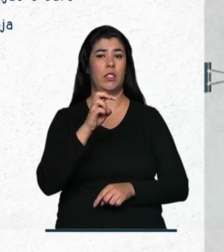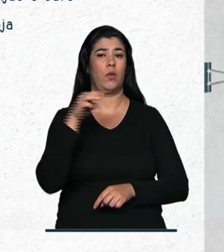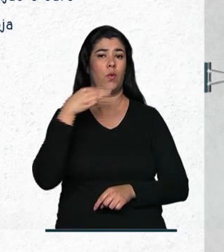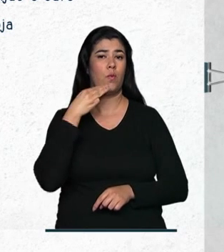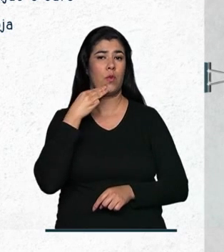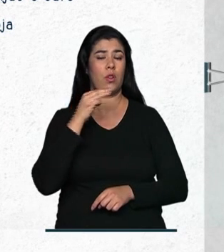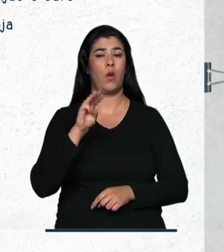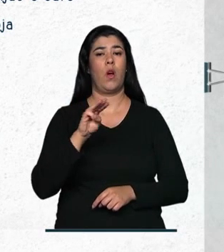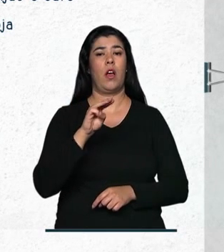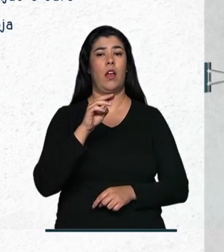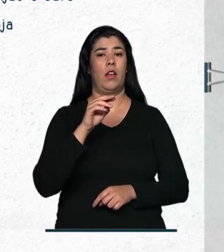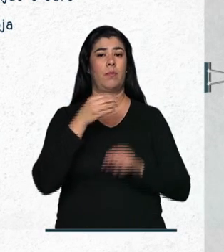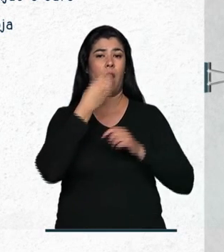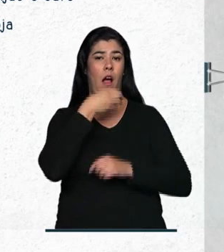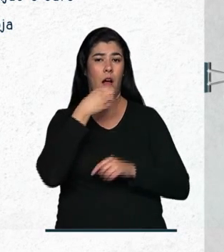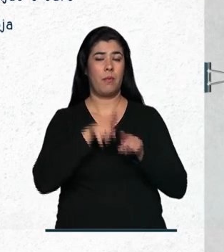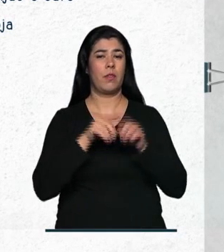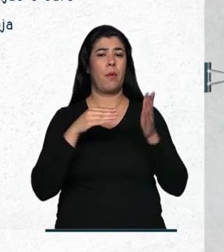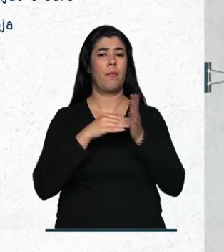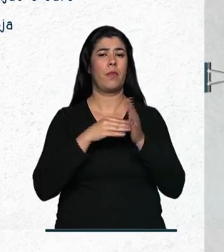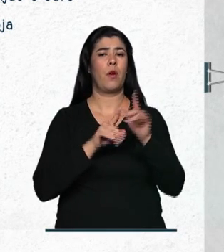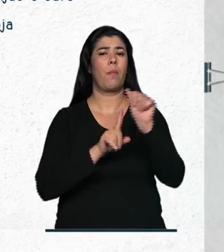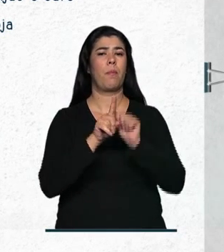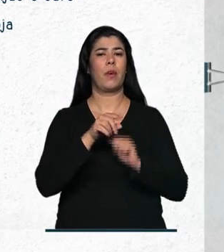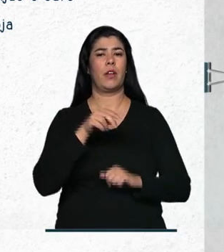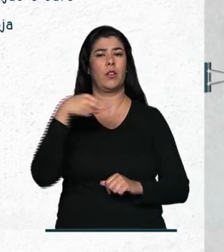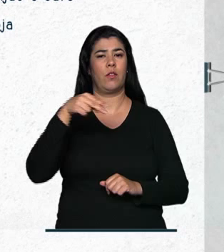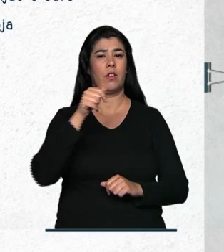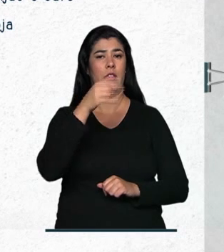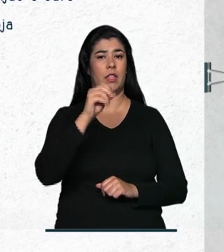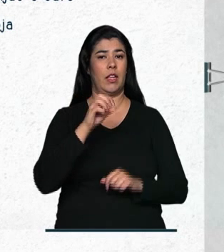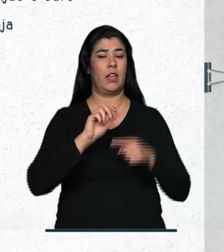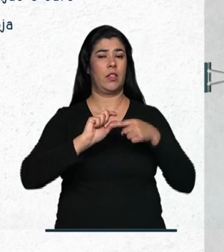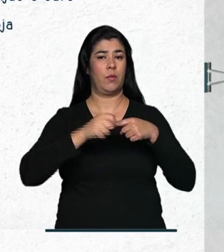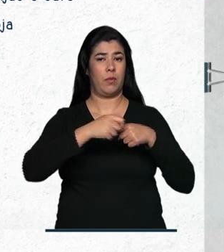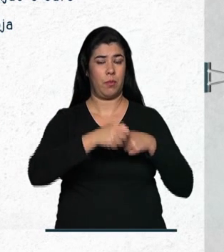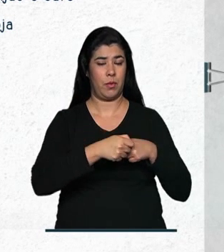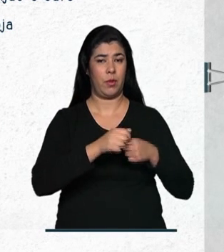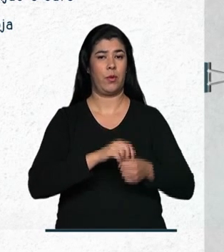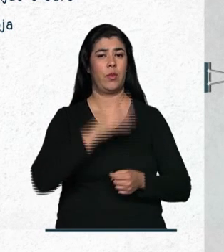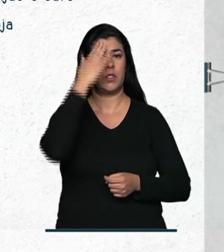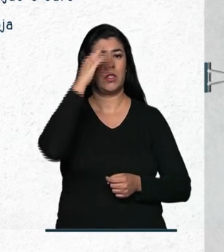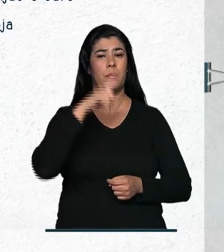maçã. E finalmente, em novembro, 10 milhões de reais para o milho safrinha.